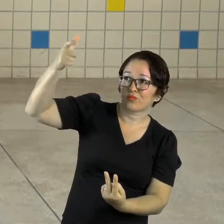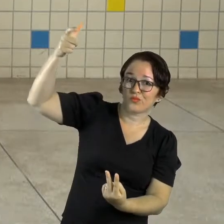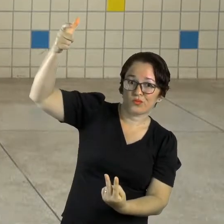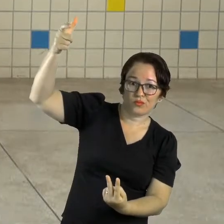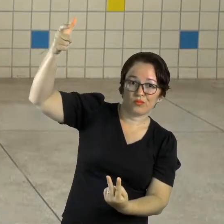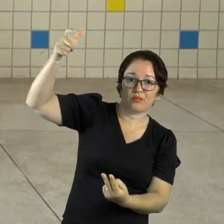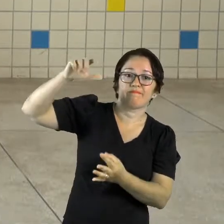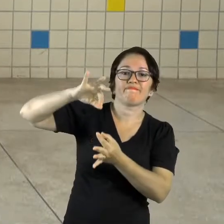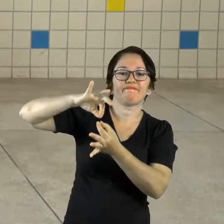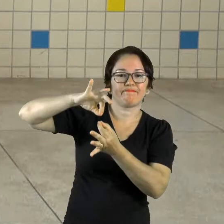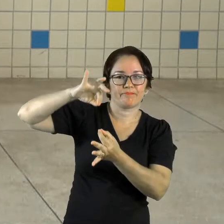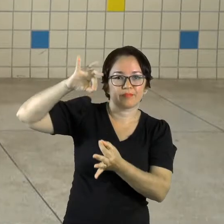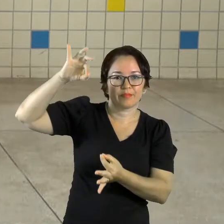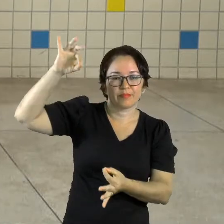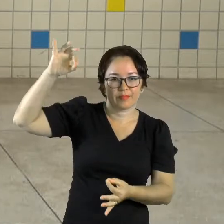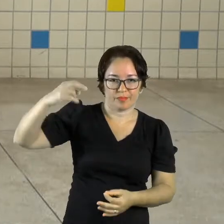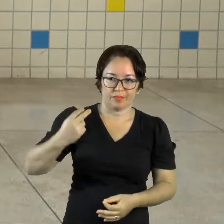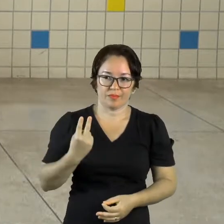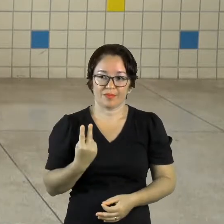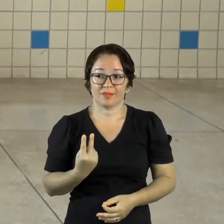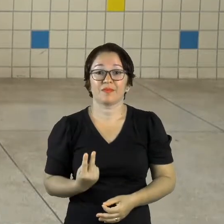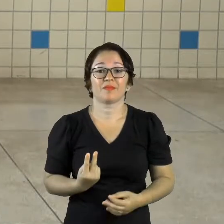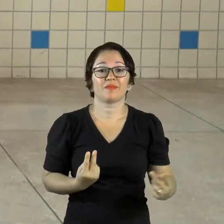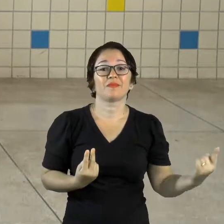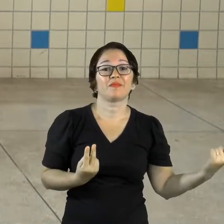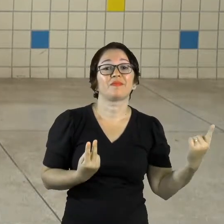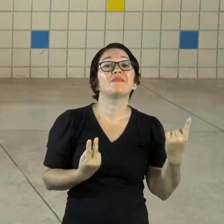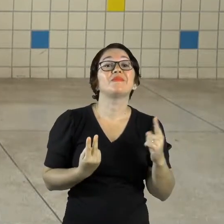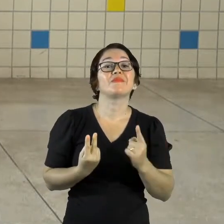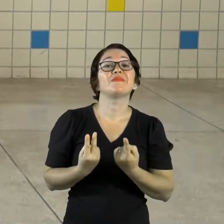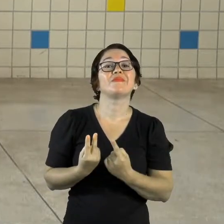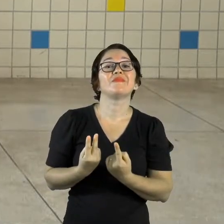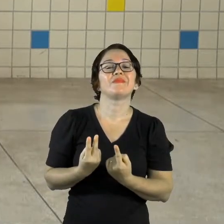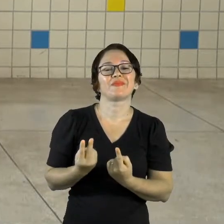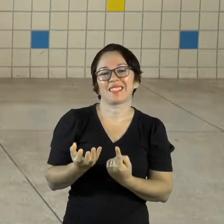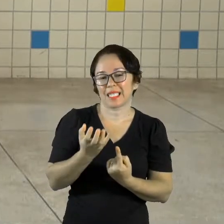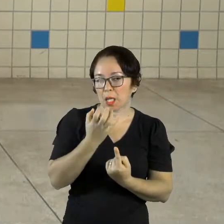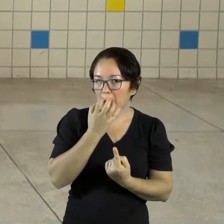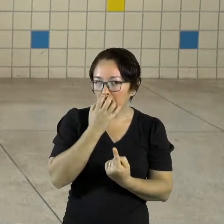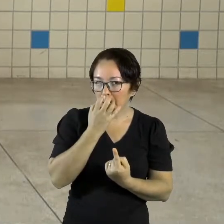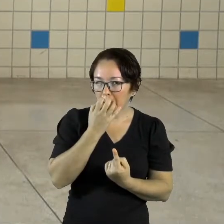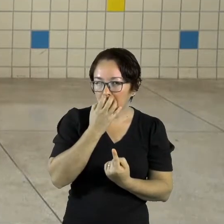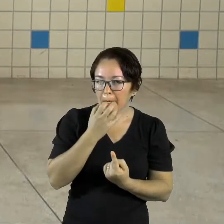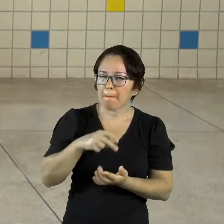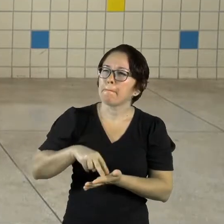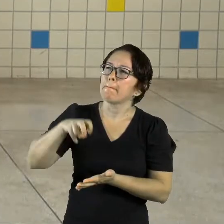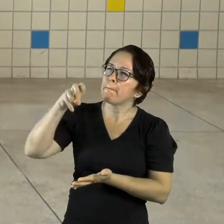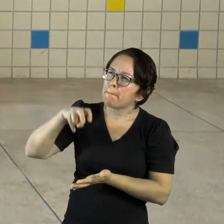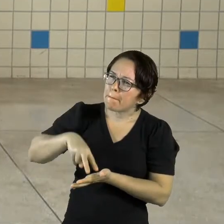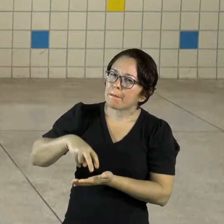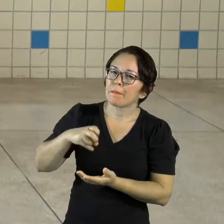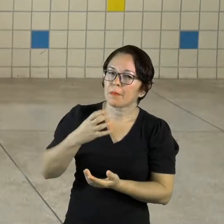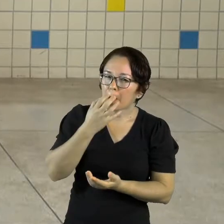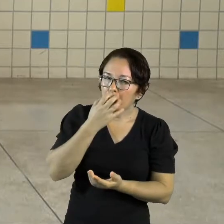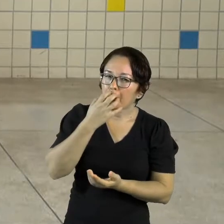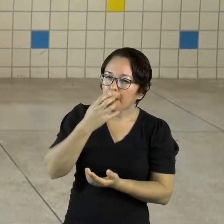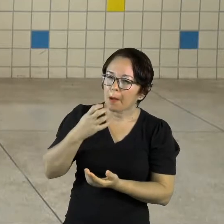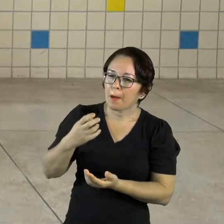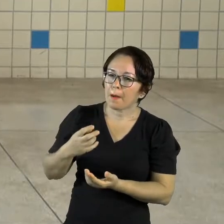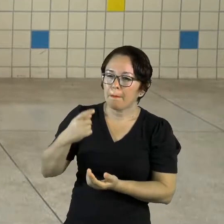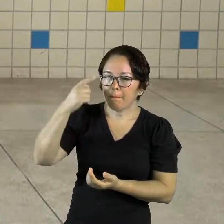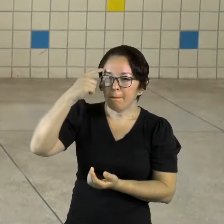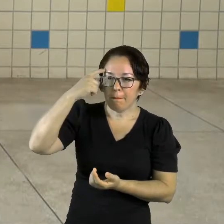também chegou o cachorro. Então ele pulou em cima da costa